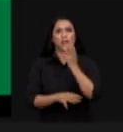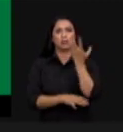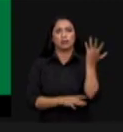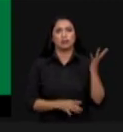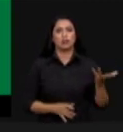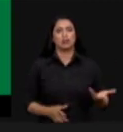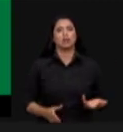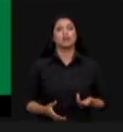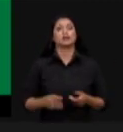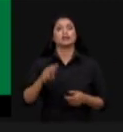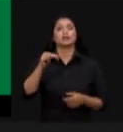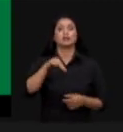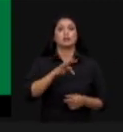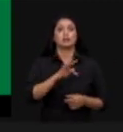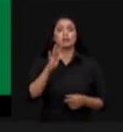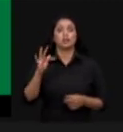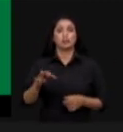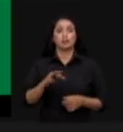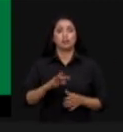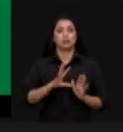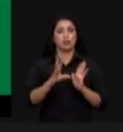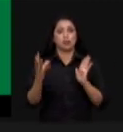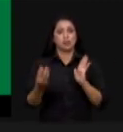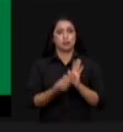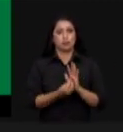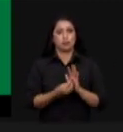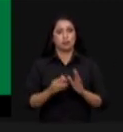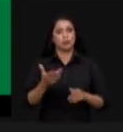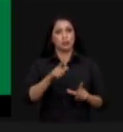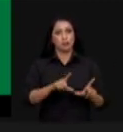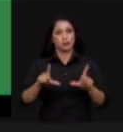Mato Grosso e da Amazônia brasileira o próximo favor